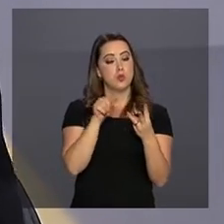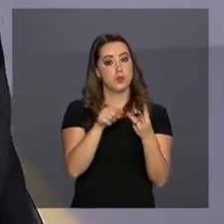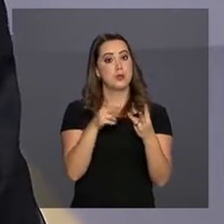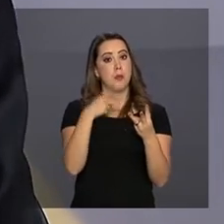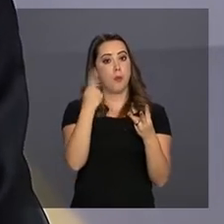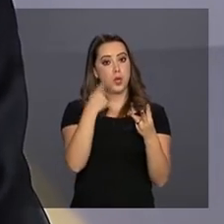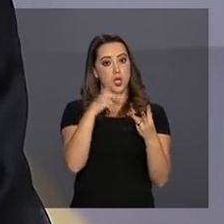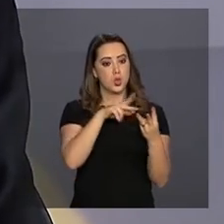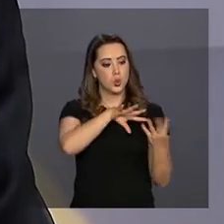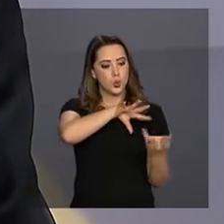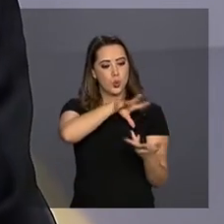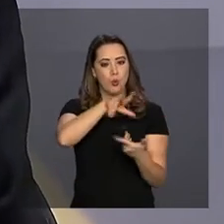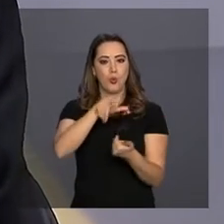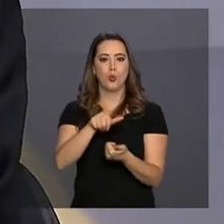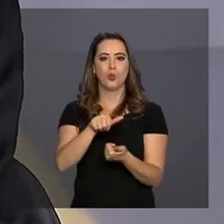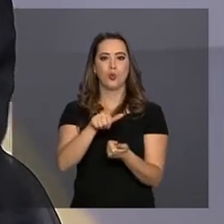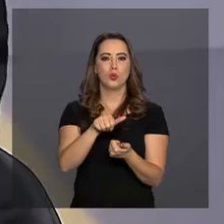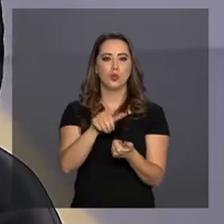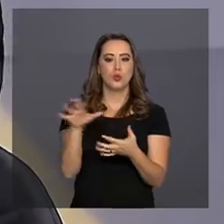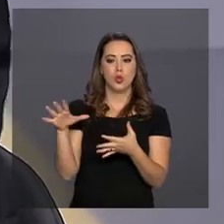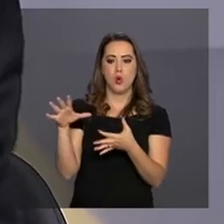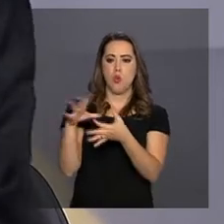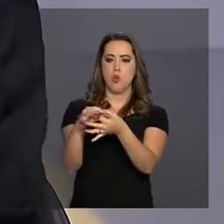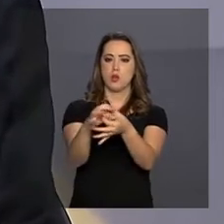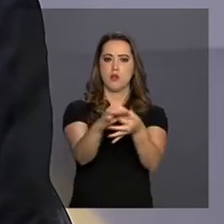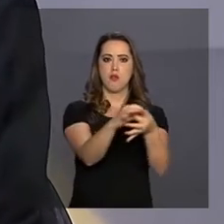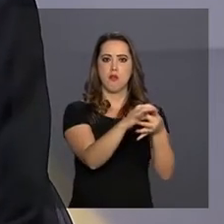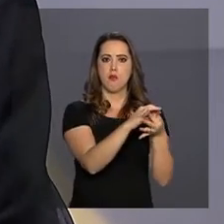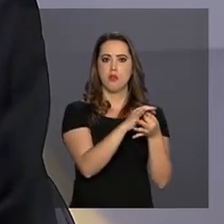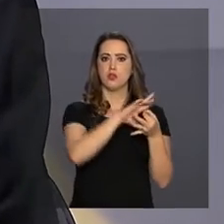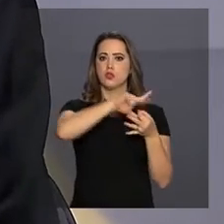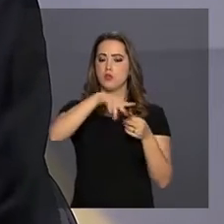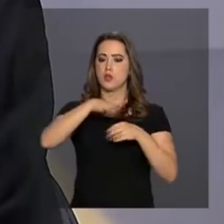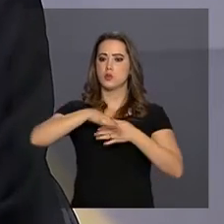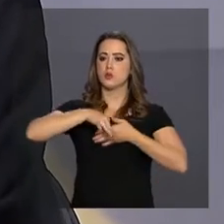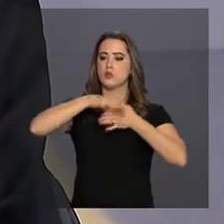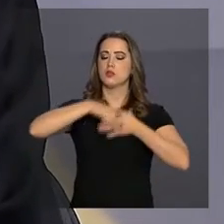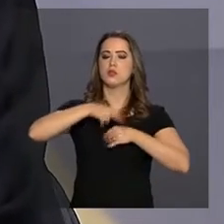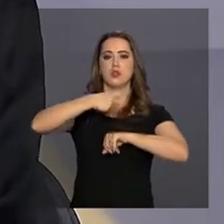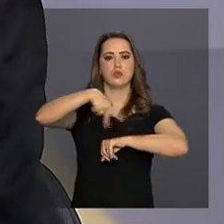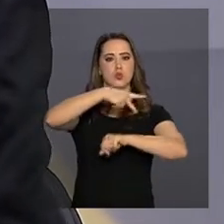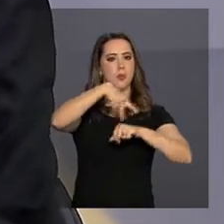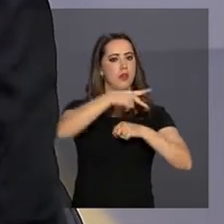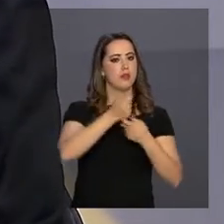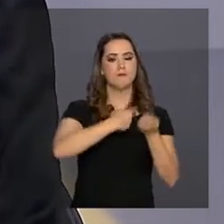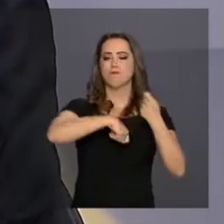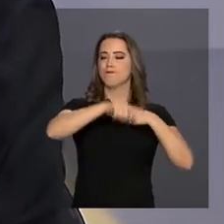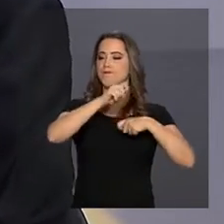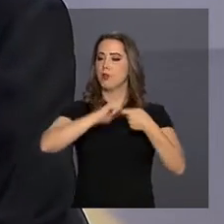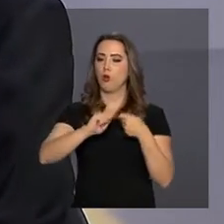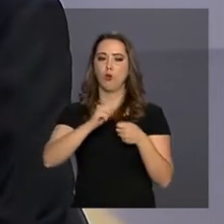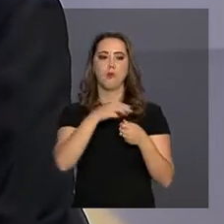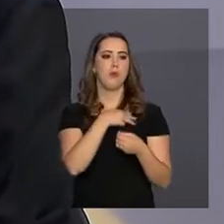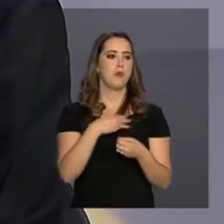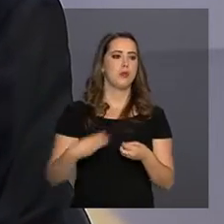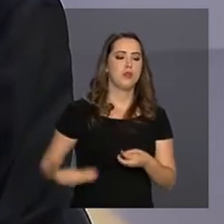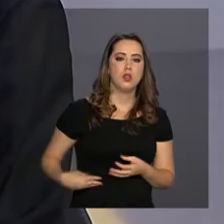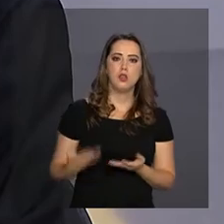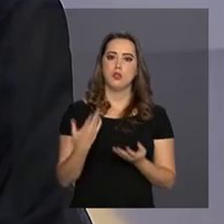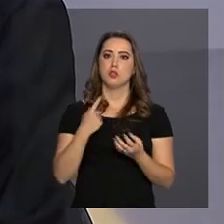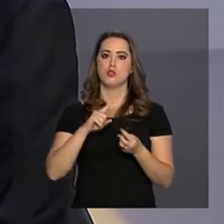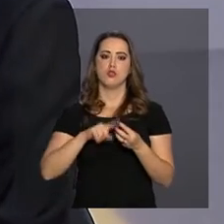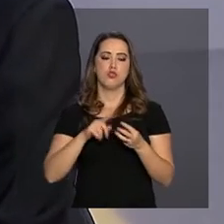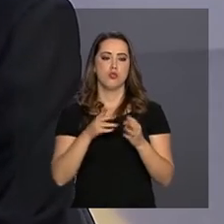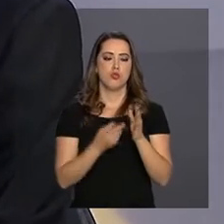planeta. E congrega chefes de Estado, chefes de governo, economistas, ministros de fazenda, ministros de